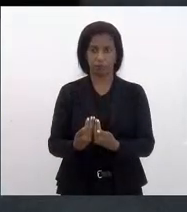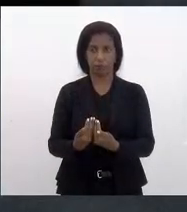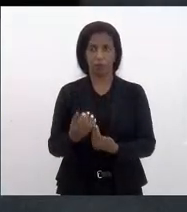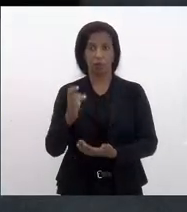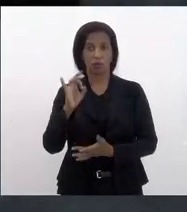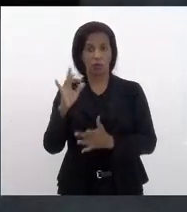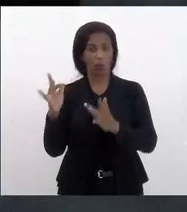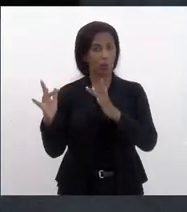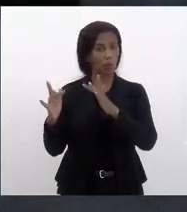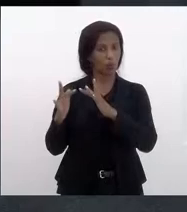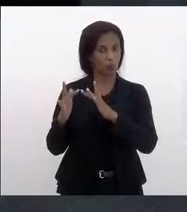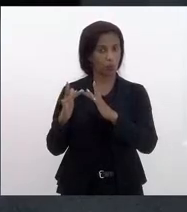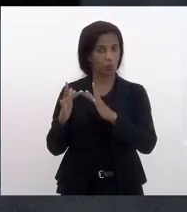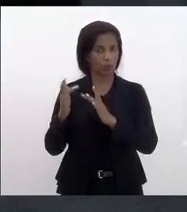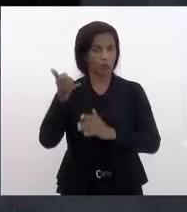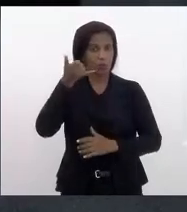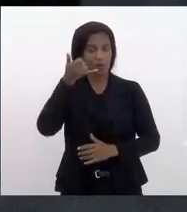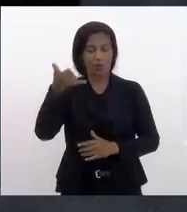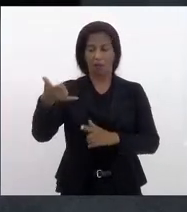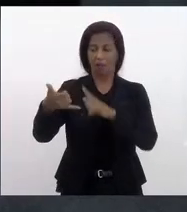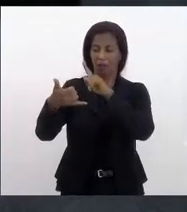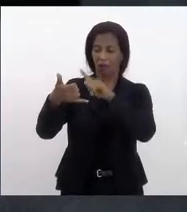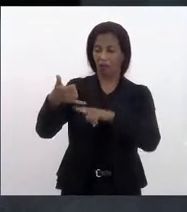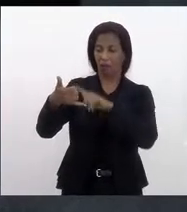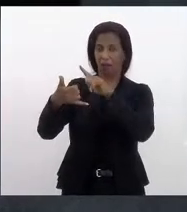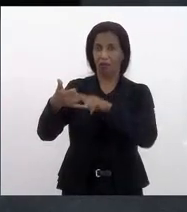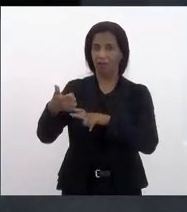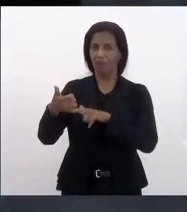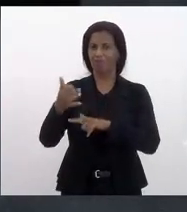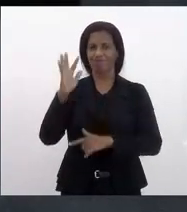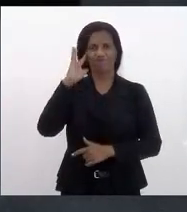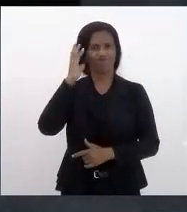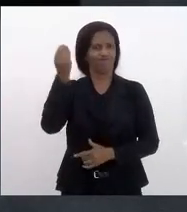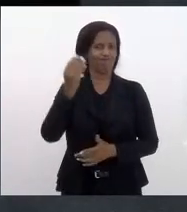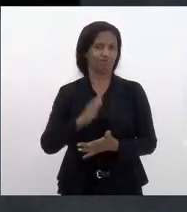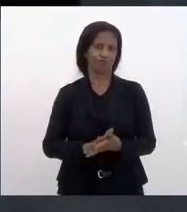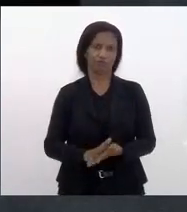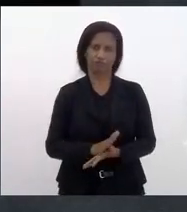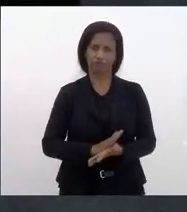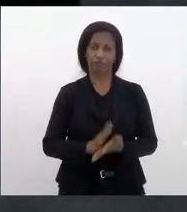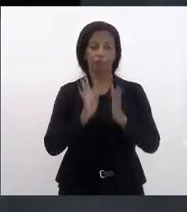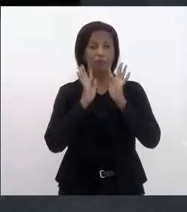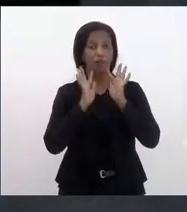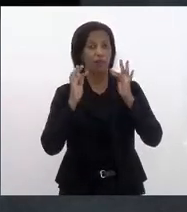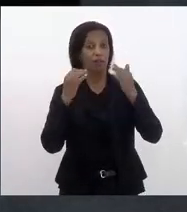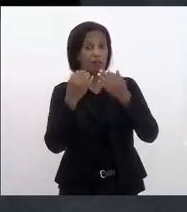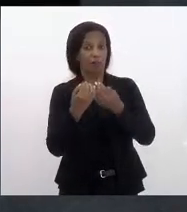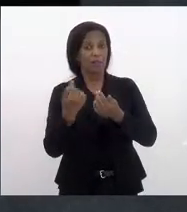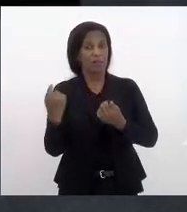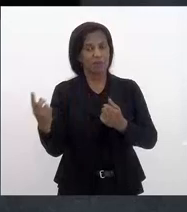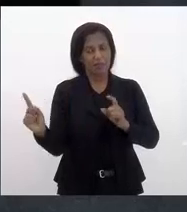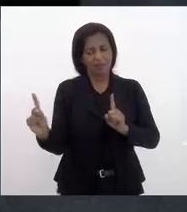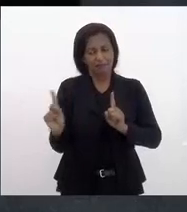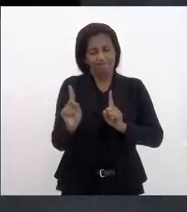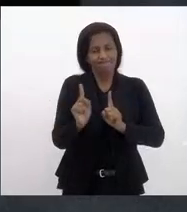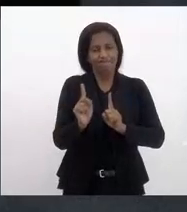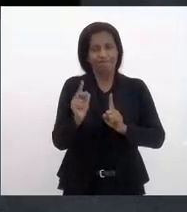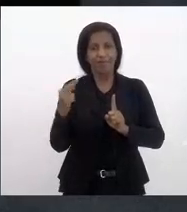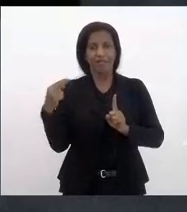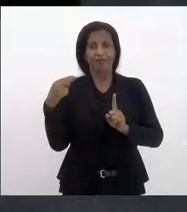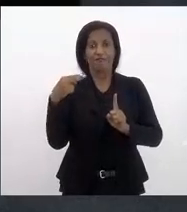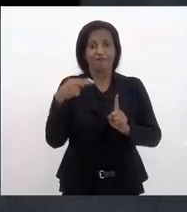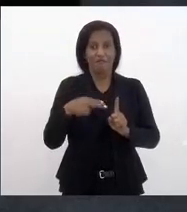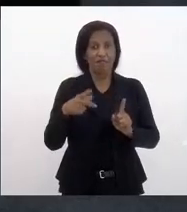o contato pelo celular não resolve. A família precisa ver e, ao